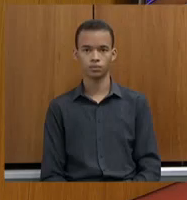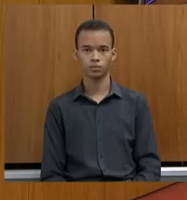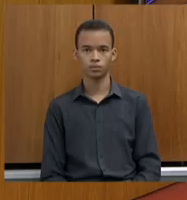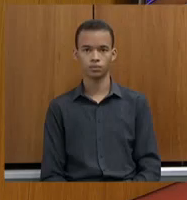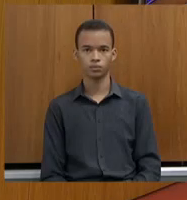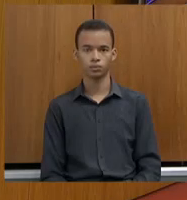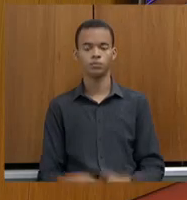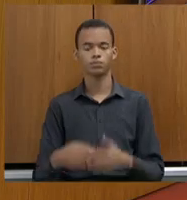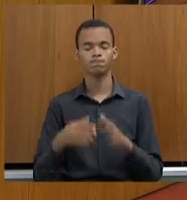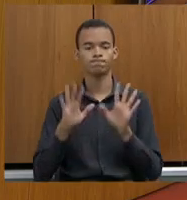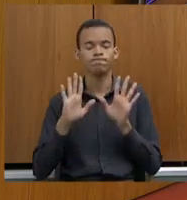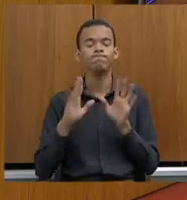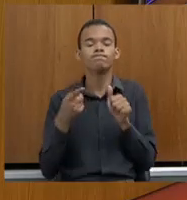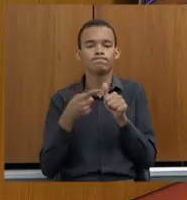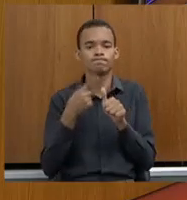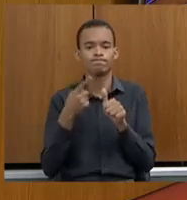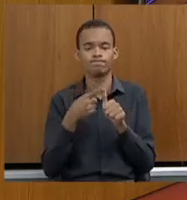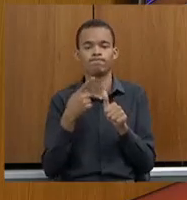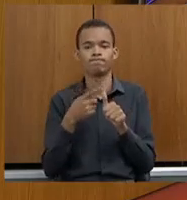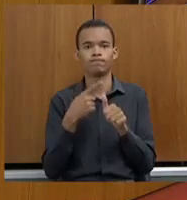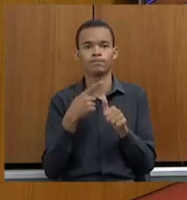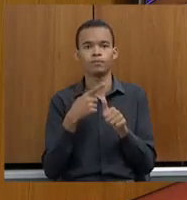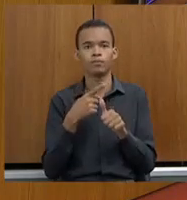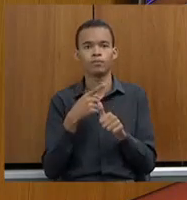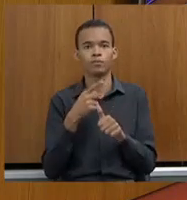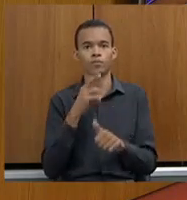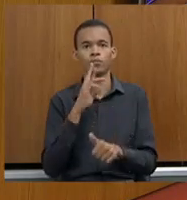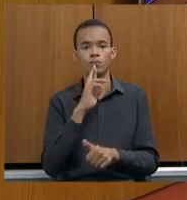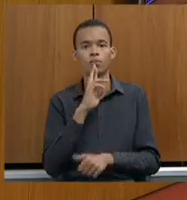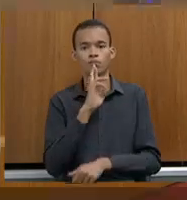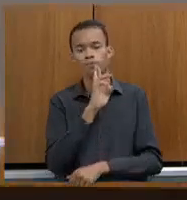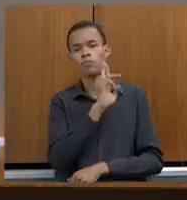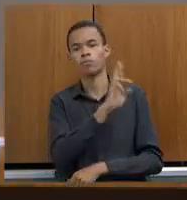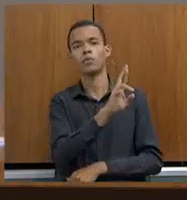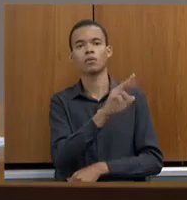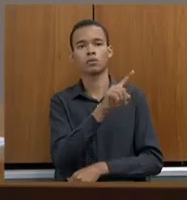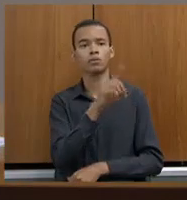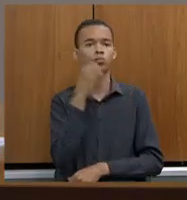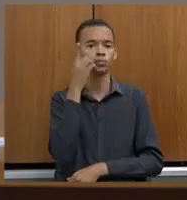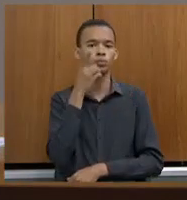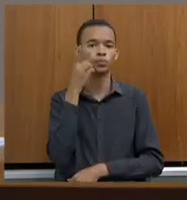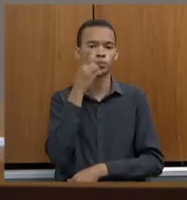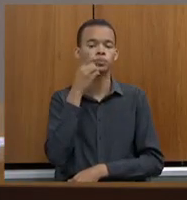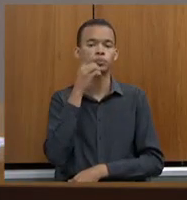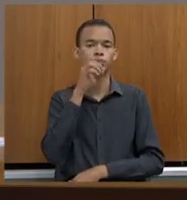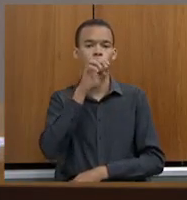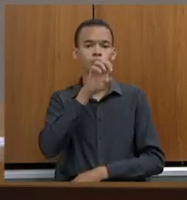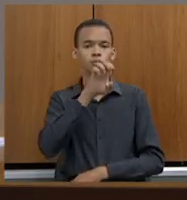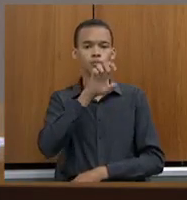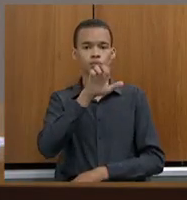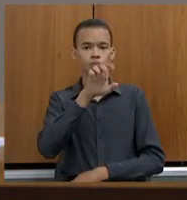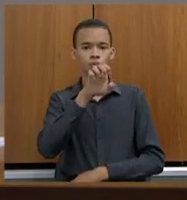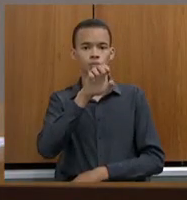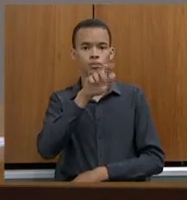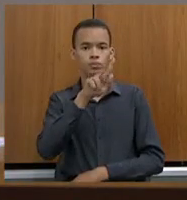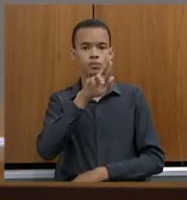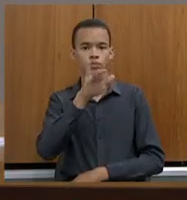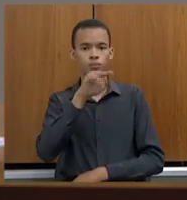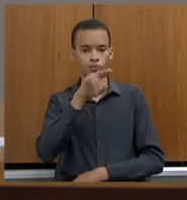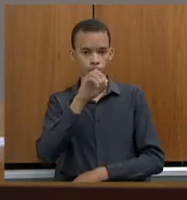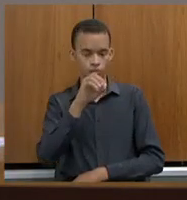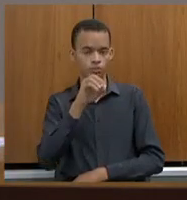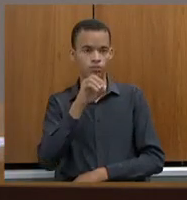responder aqui ao deputado Eli Grilo e dizer a ele que,